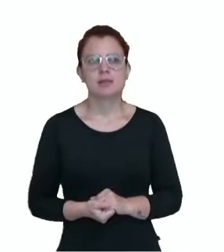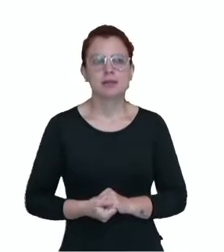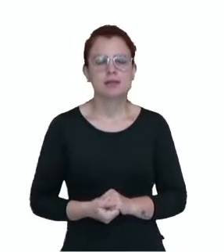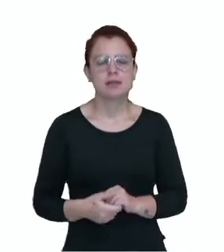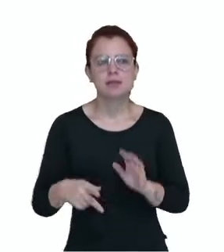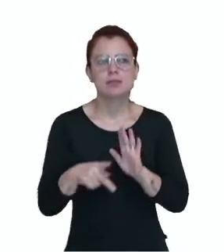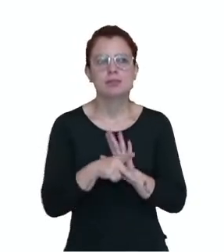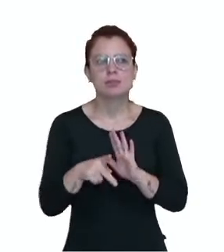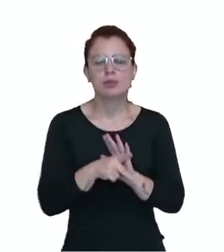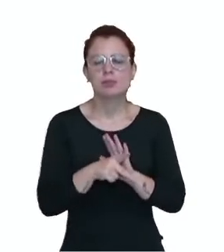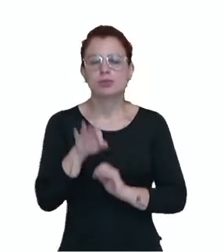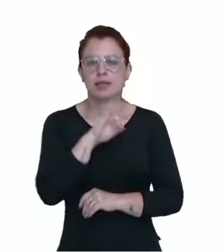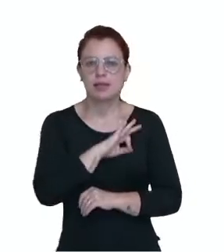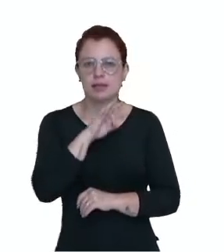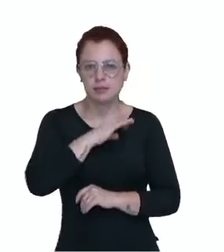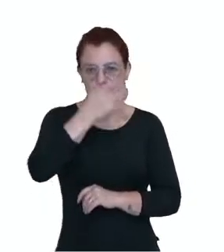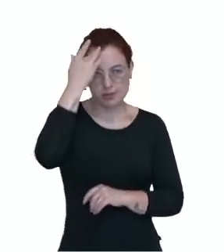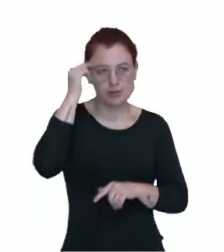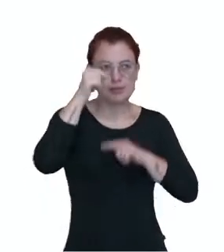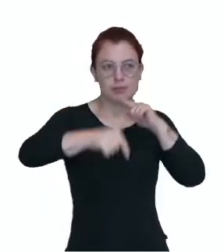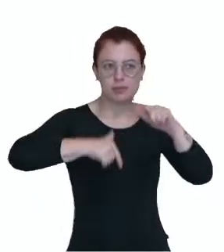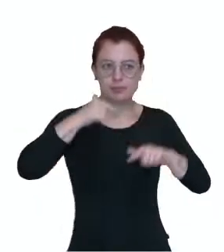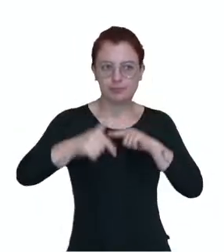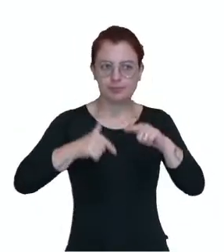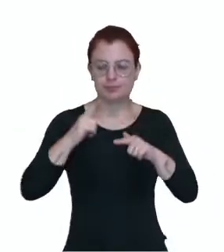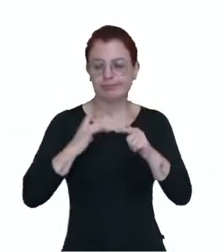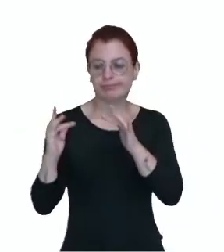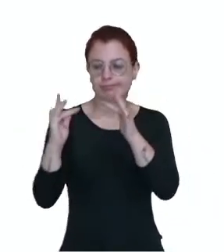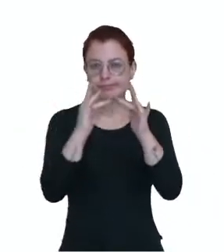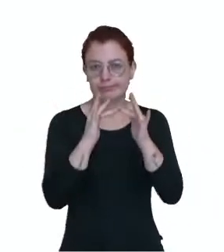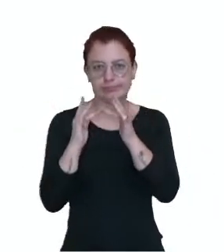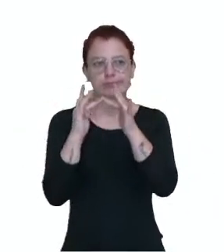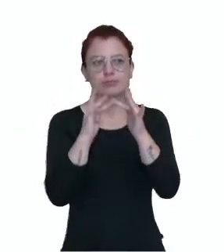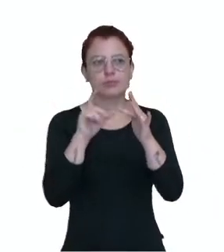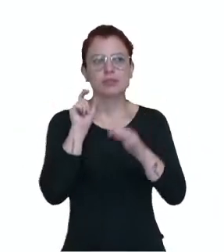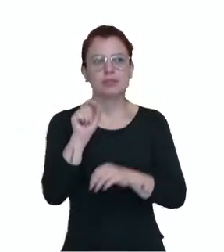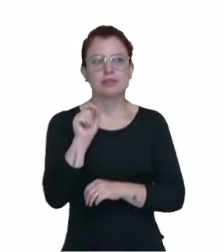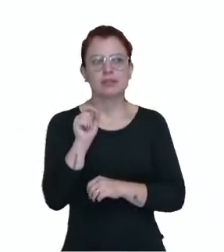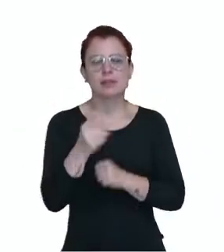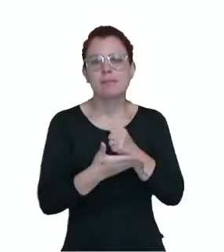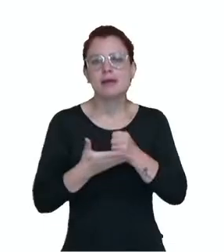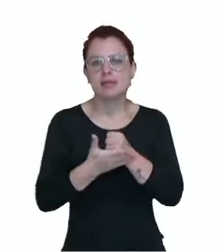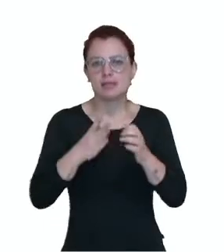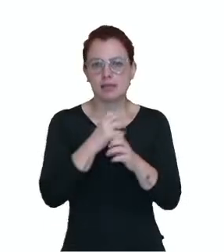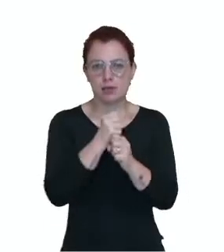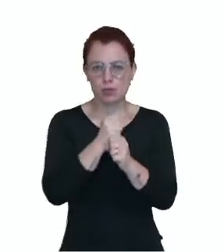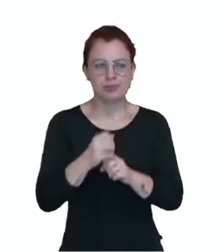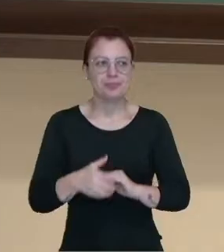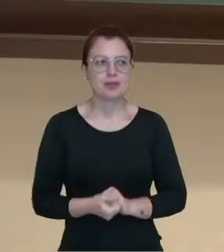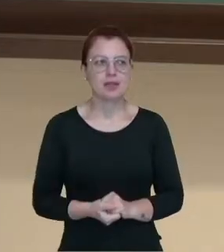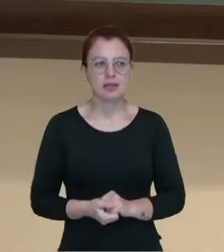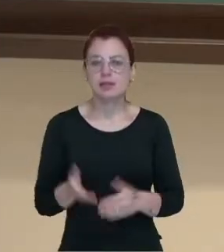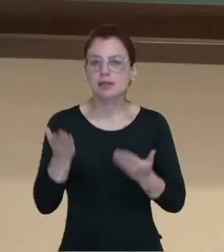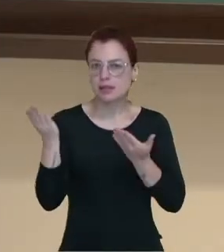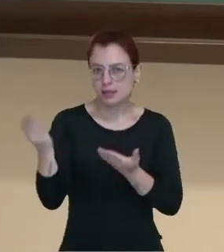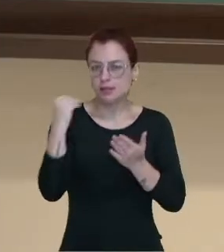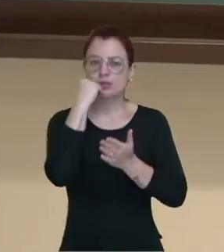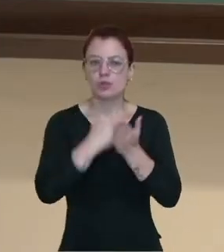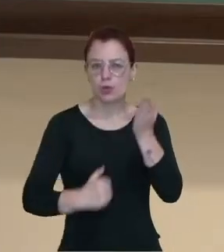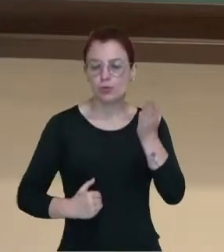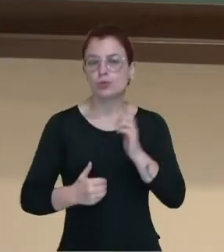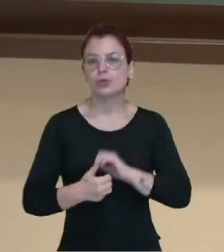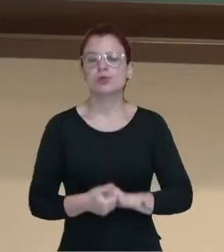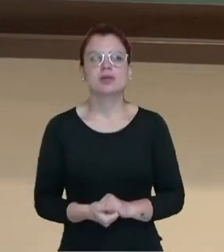bruto de alguns trabalhadores, de acordo com o valor chamado base de calma. Então esse desconto pessoal,